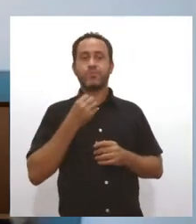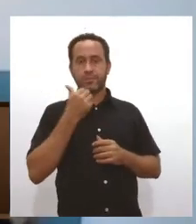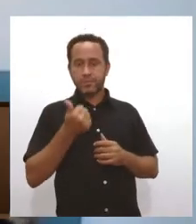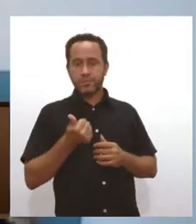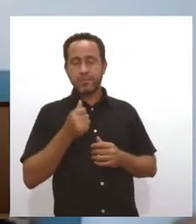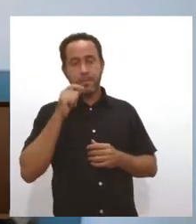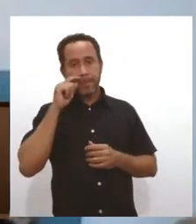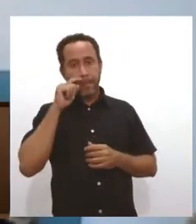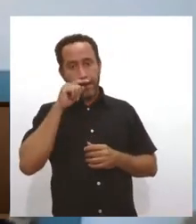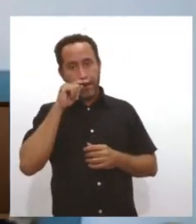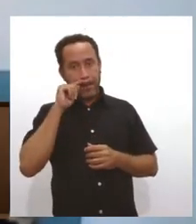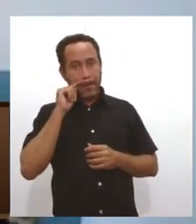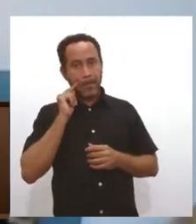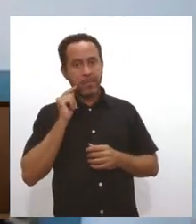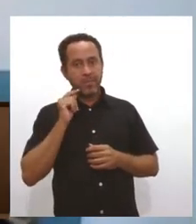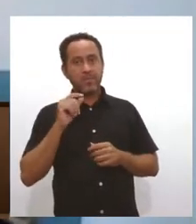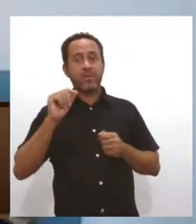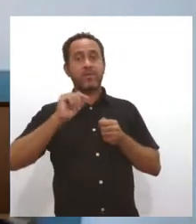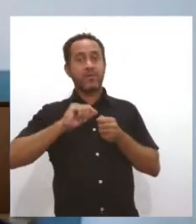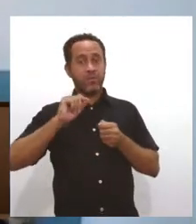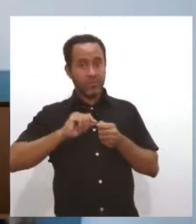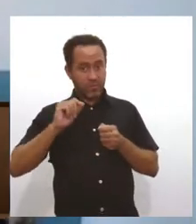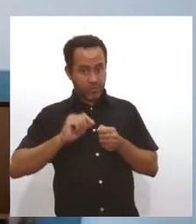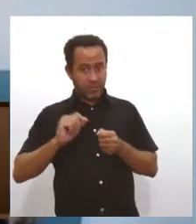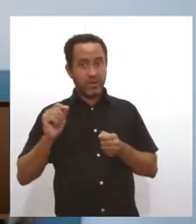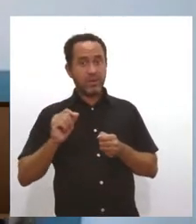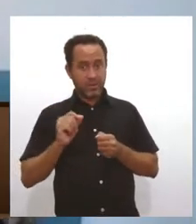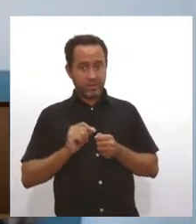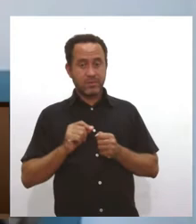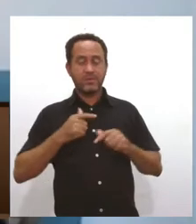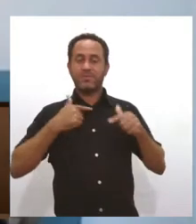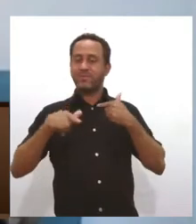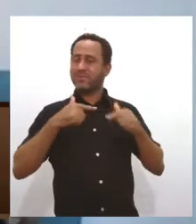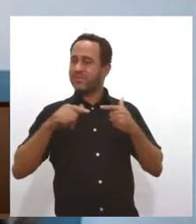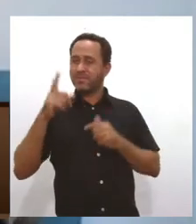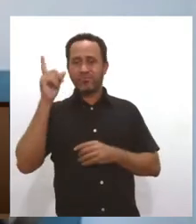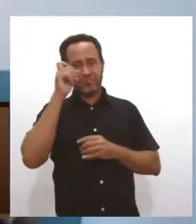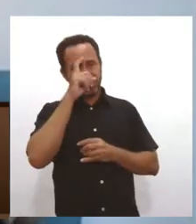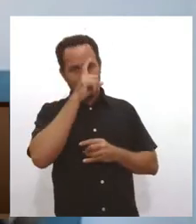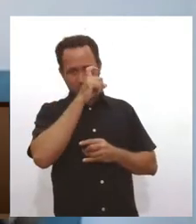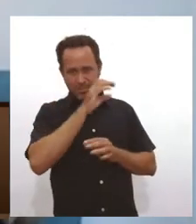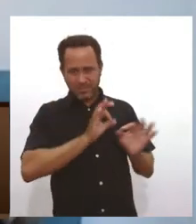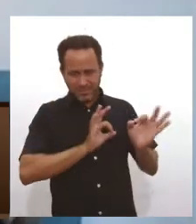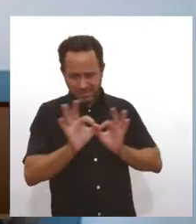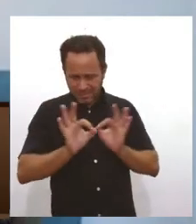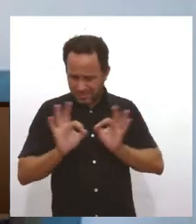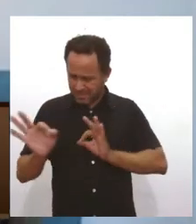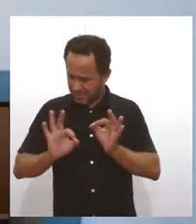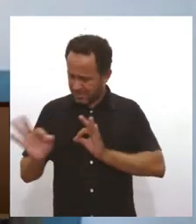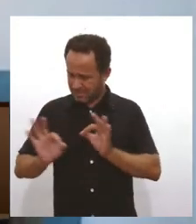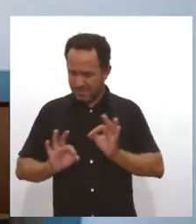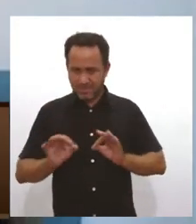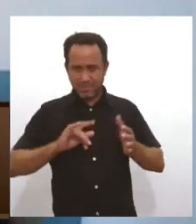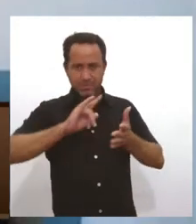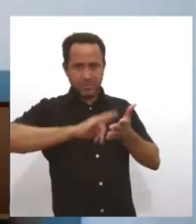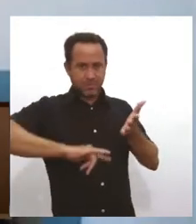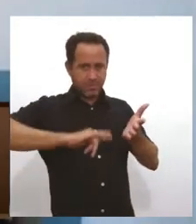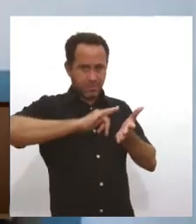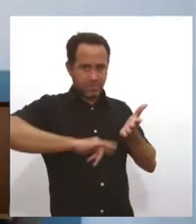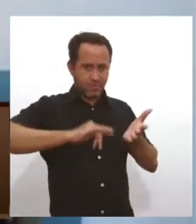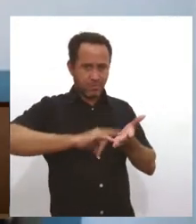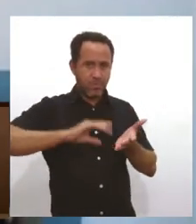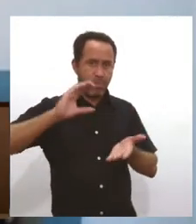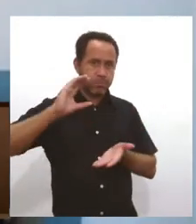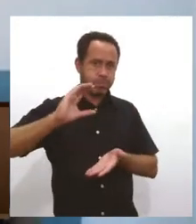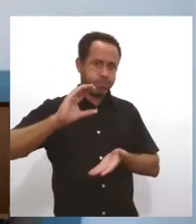Eles são criados, dá um trabalho enorme, né? Para se elaborar um plano diretor, um documento robusto e que